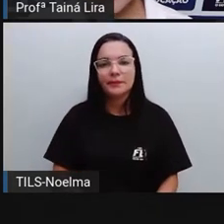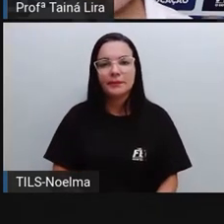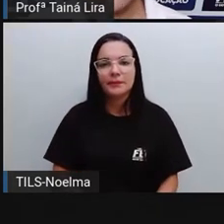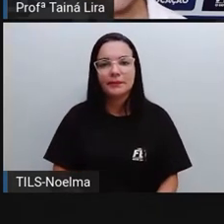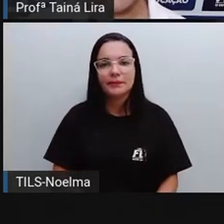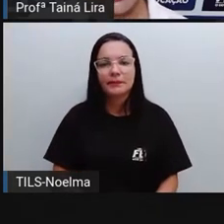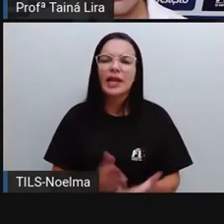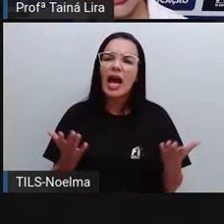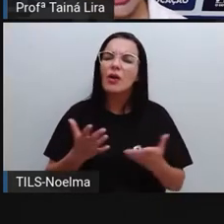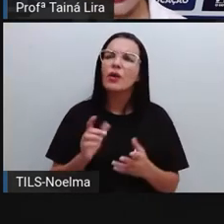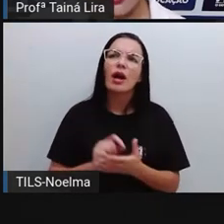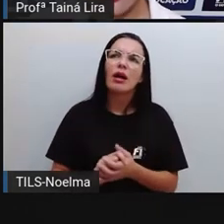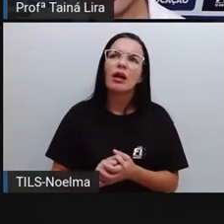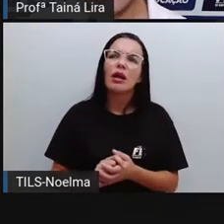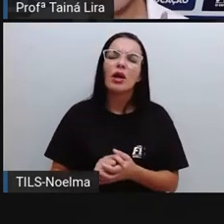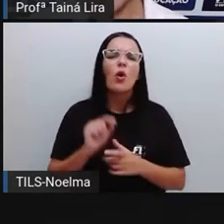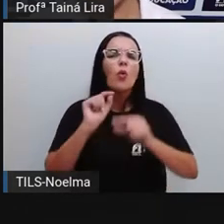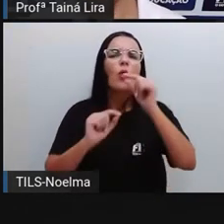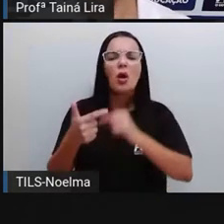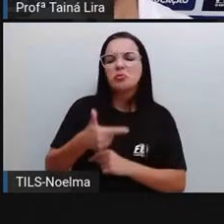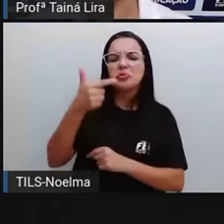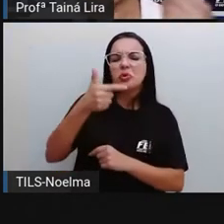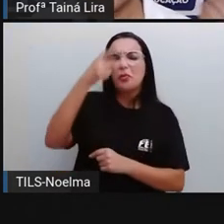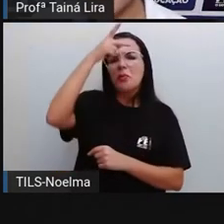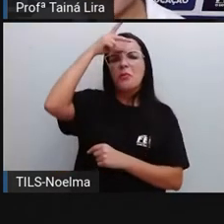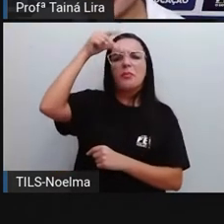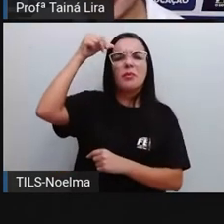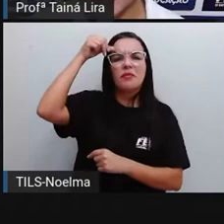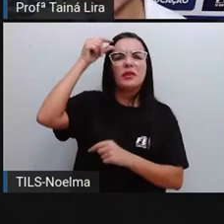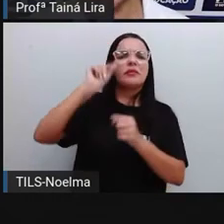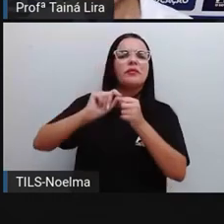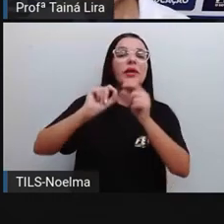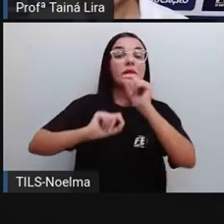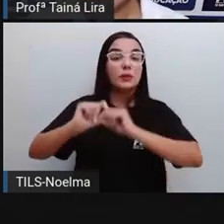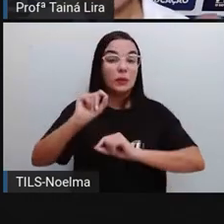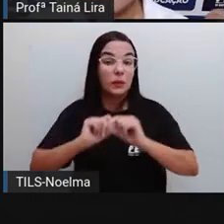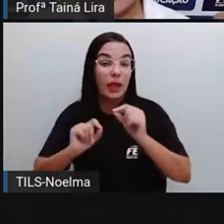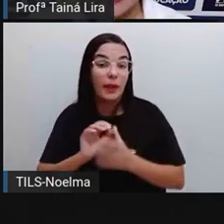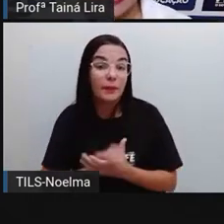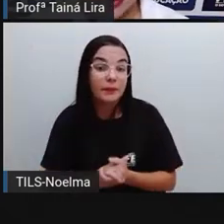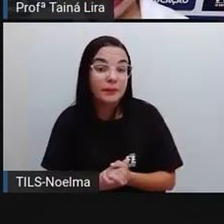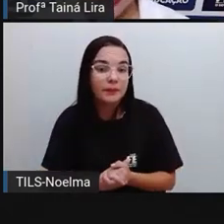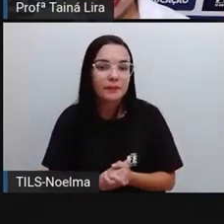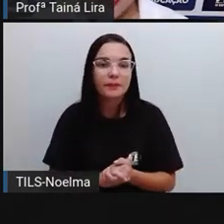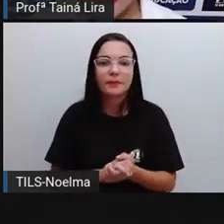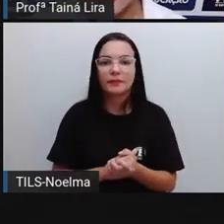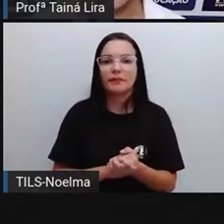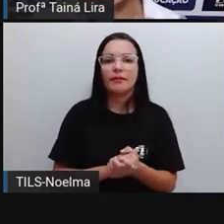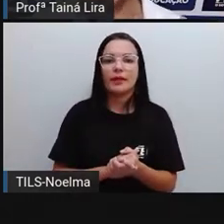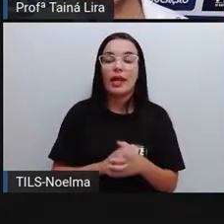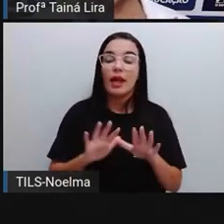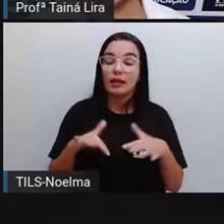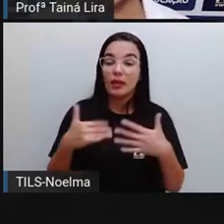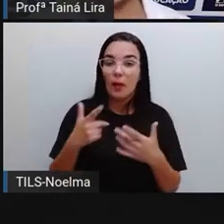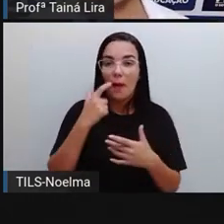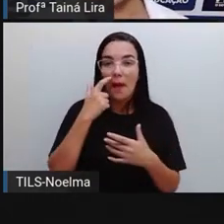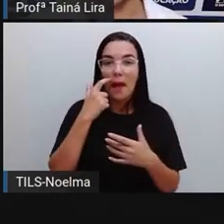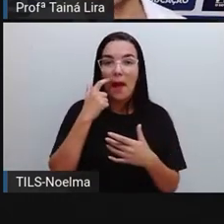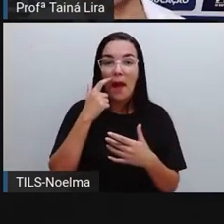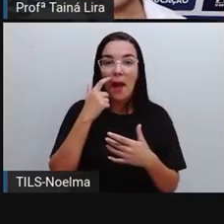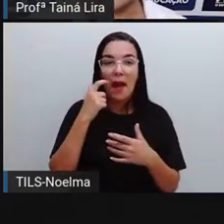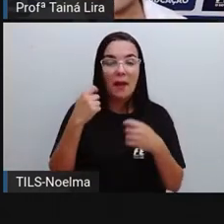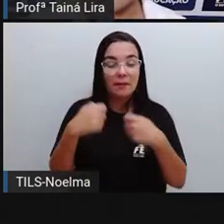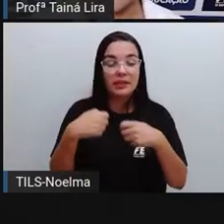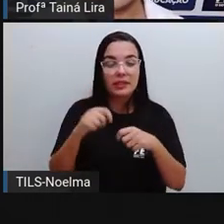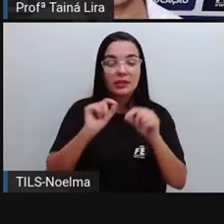E o vice-prefeito, quando a gente fala aí de vice-prefeito, o que é que o vice-prefeito faz? Então, olha só,